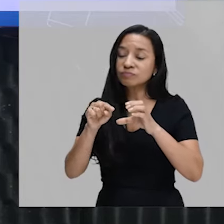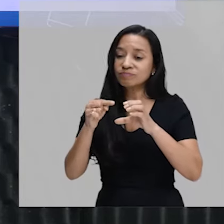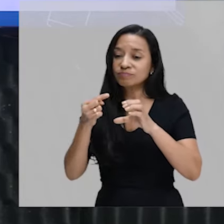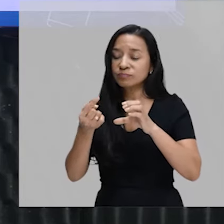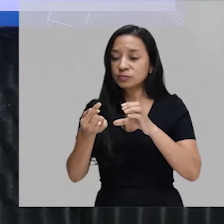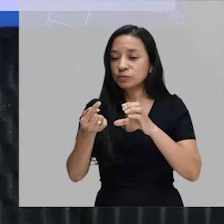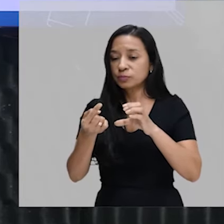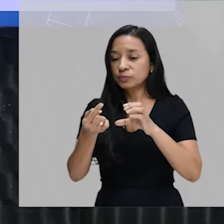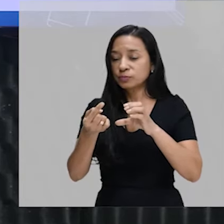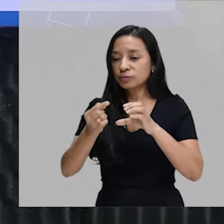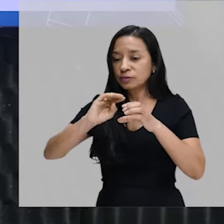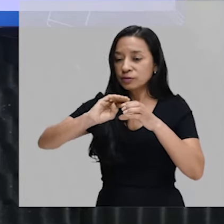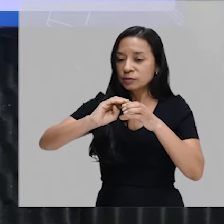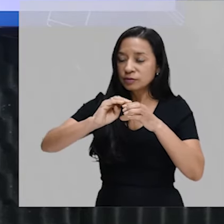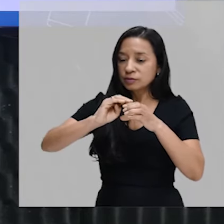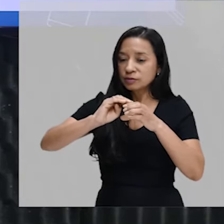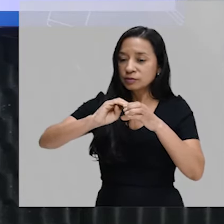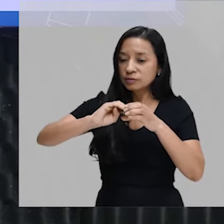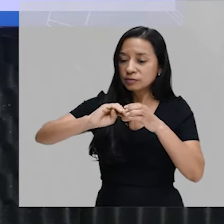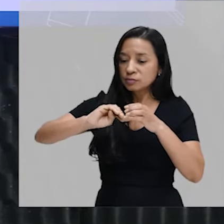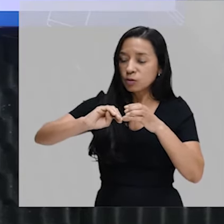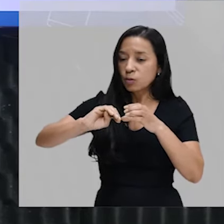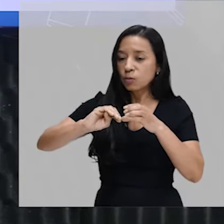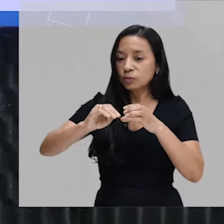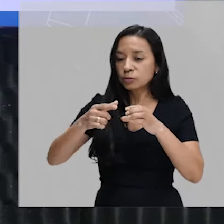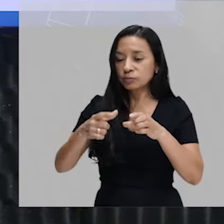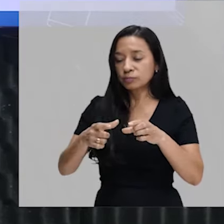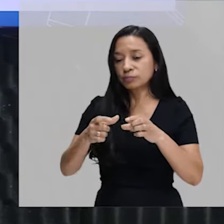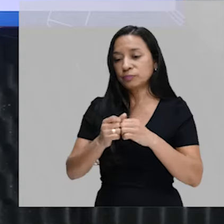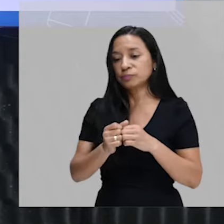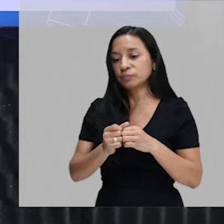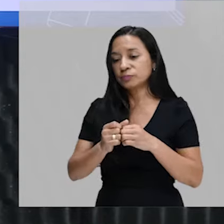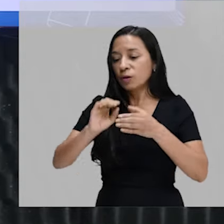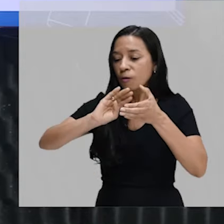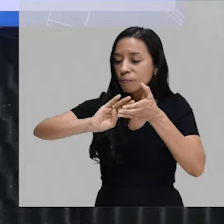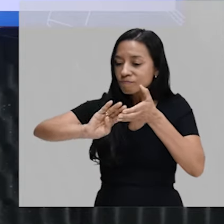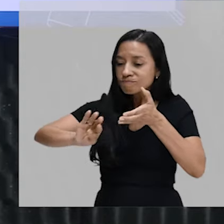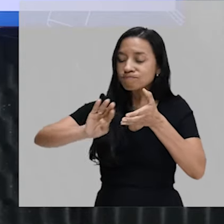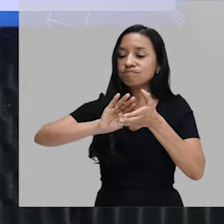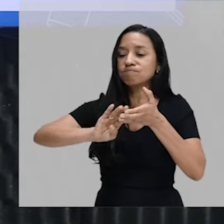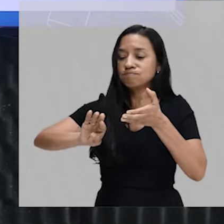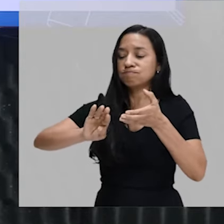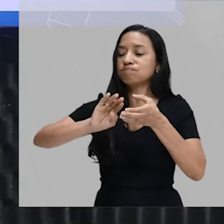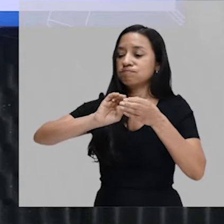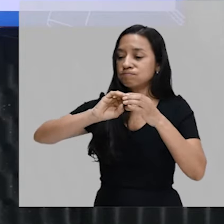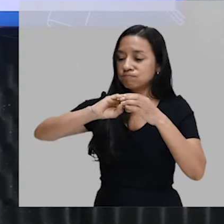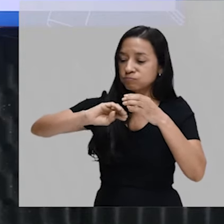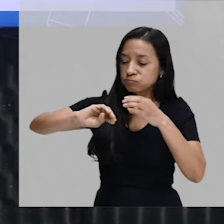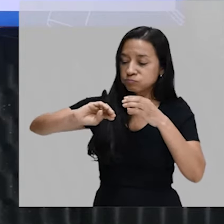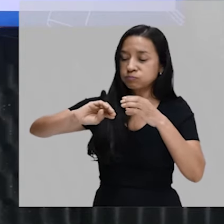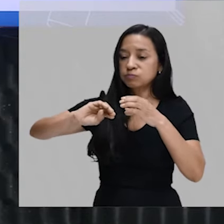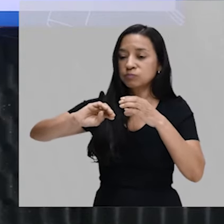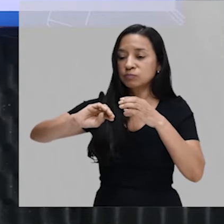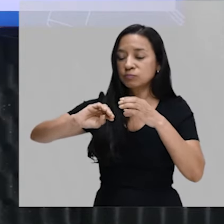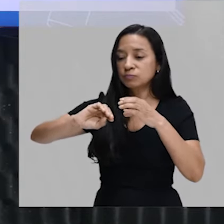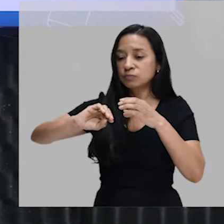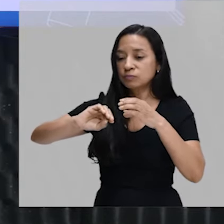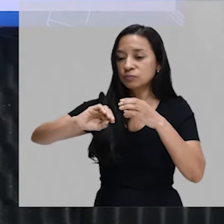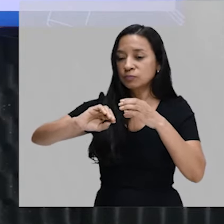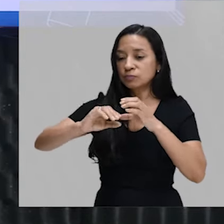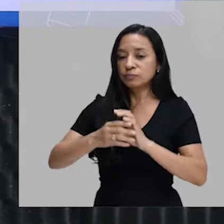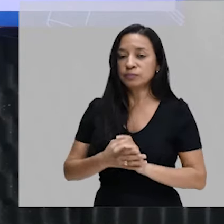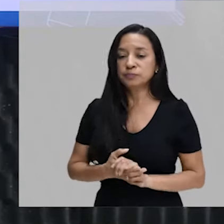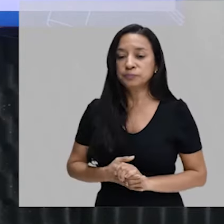alimentares, eles vão aqui, pessoal, para onde? Eles serão eliminados para fora da célula. A gente chama de